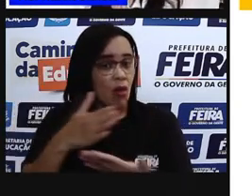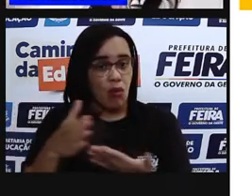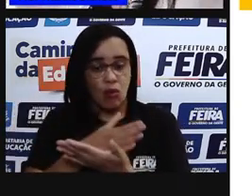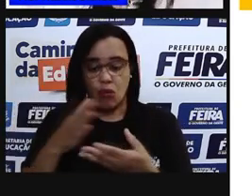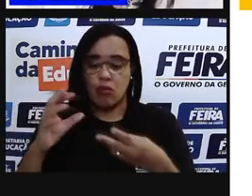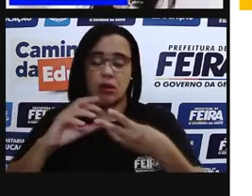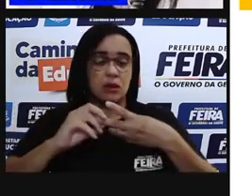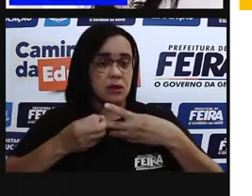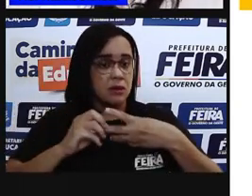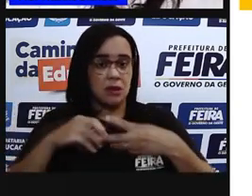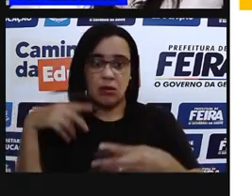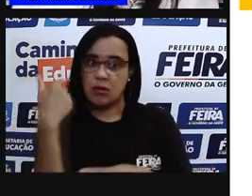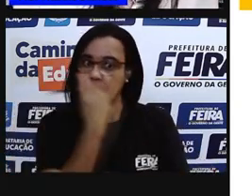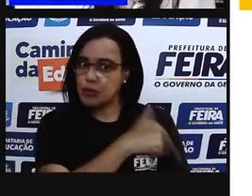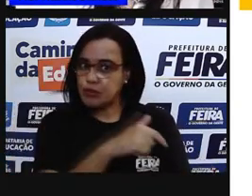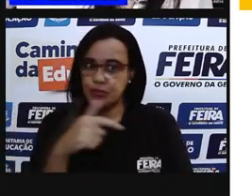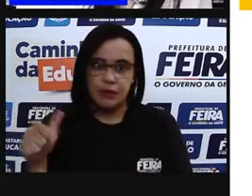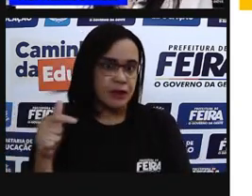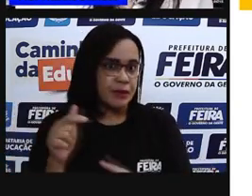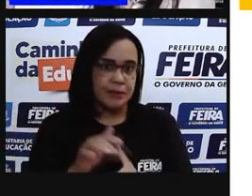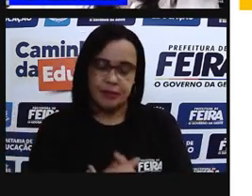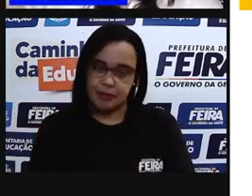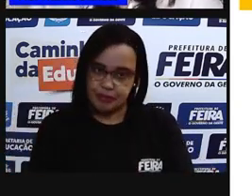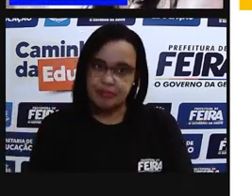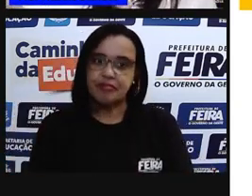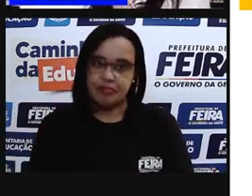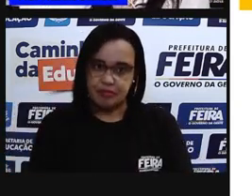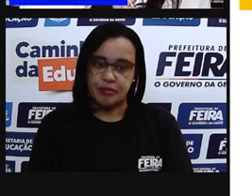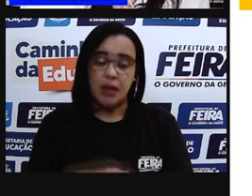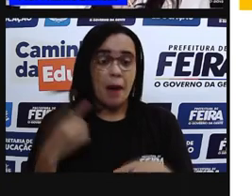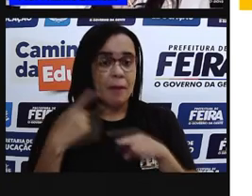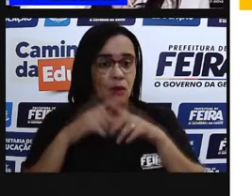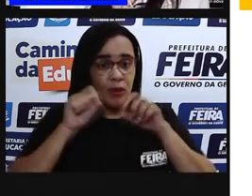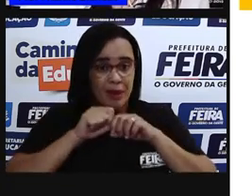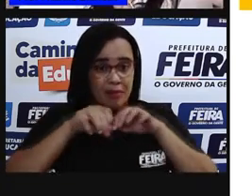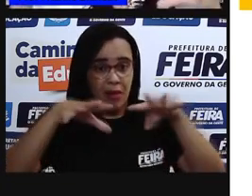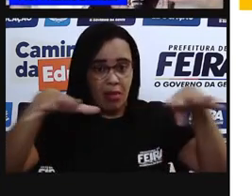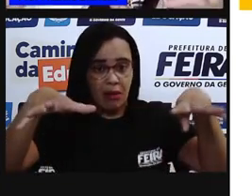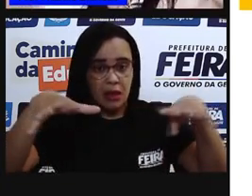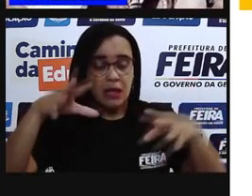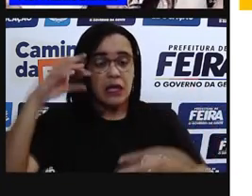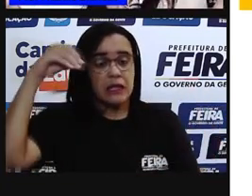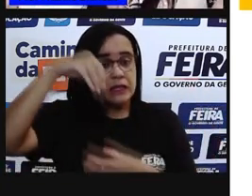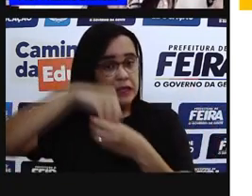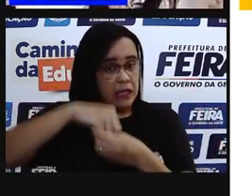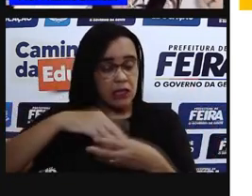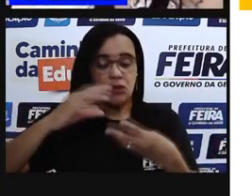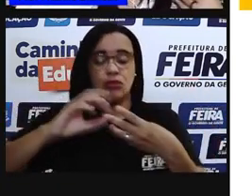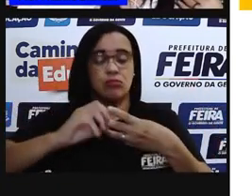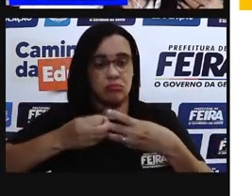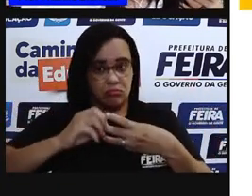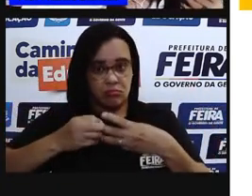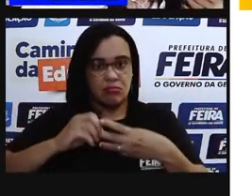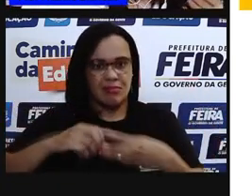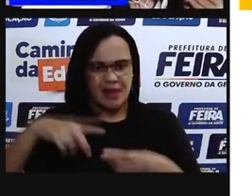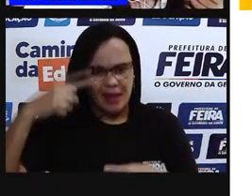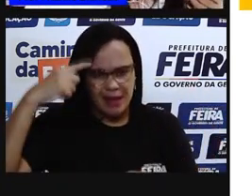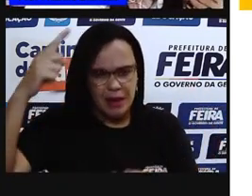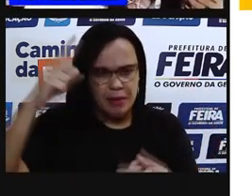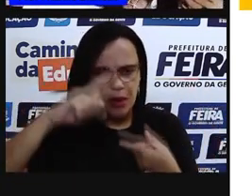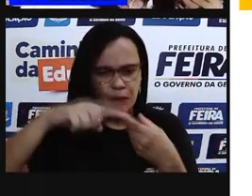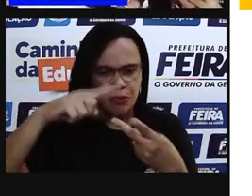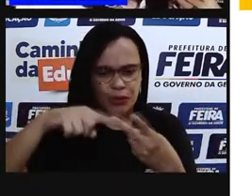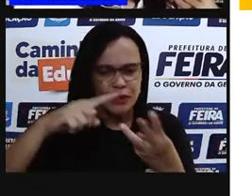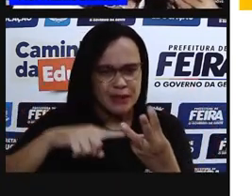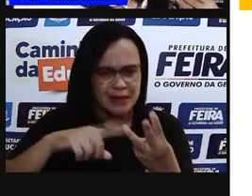genético delas vão estar, ó, meio que espalhados dentro dessa célula, dentro do citoplasma. E aí, por isso, como